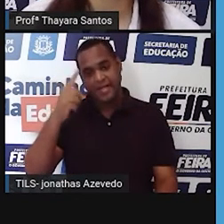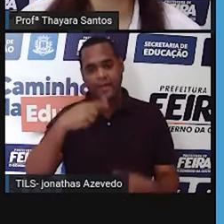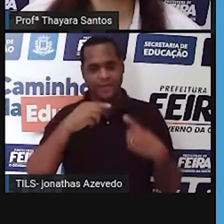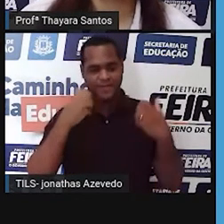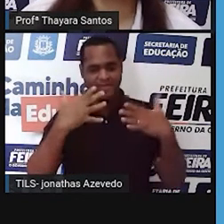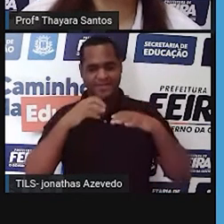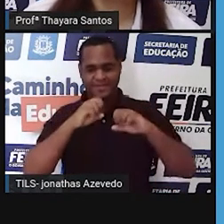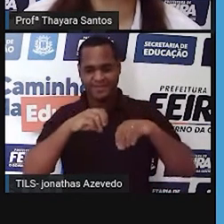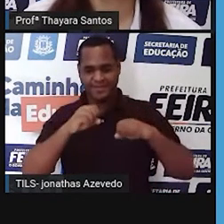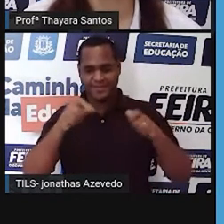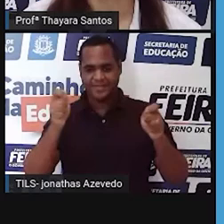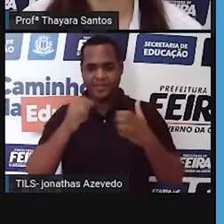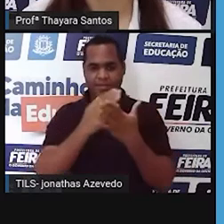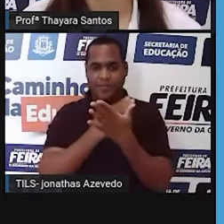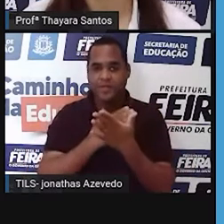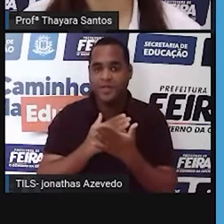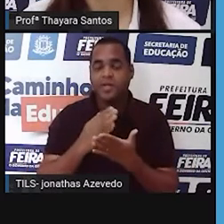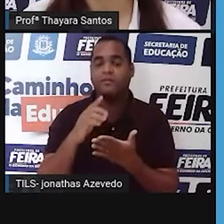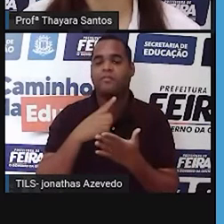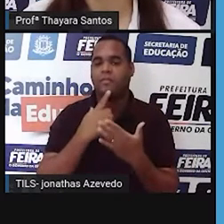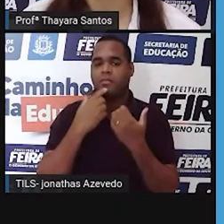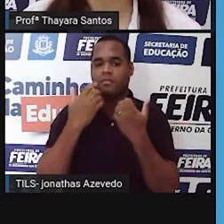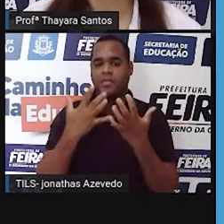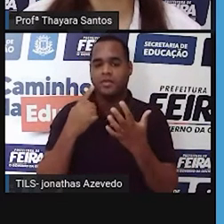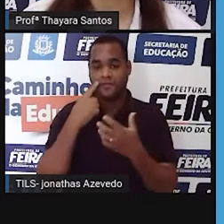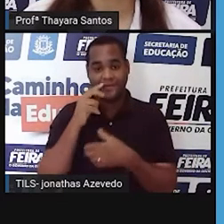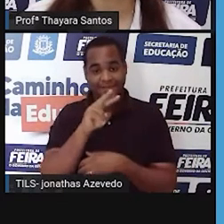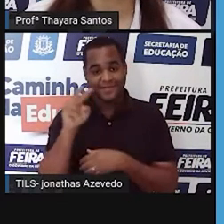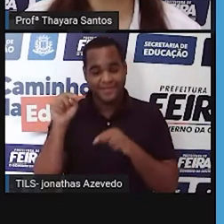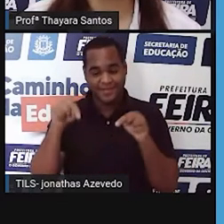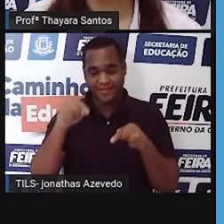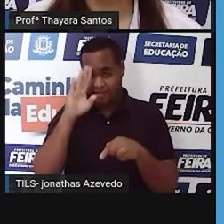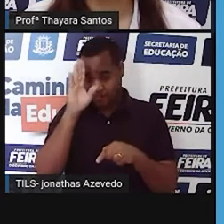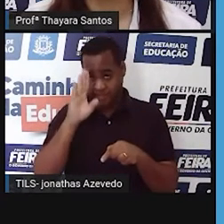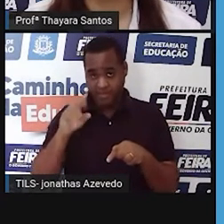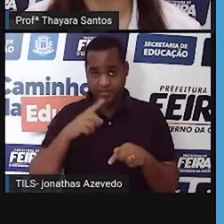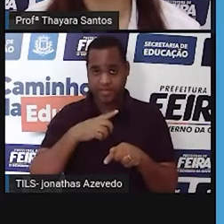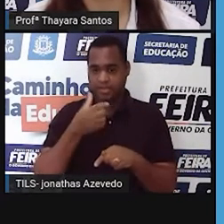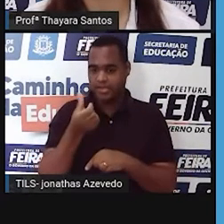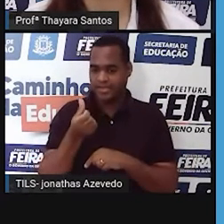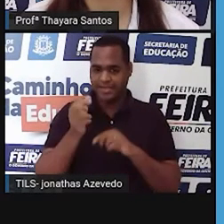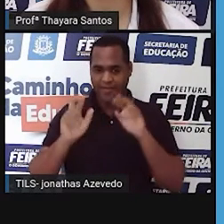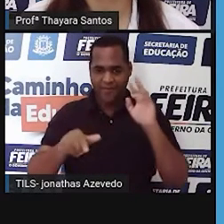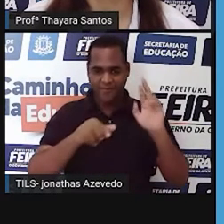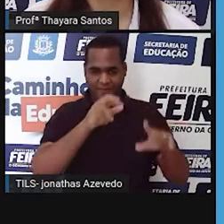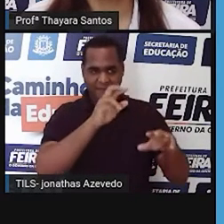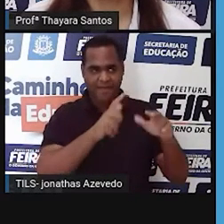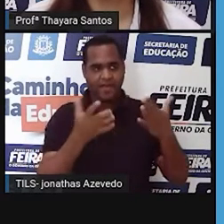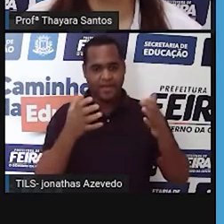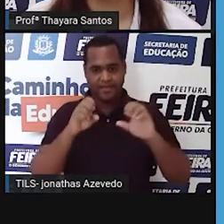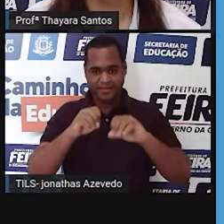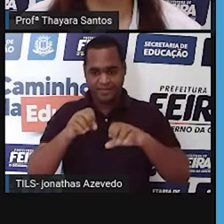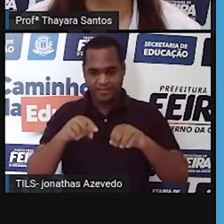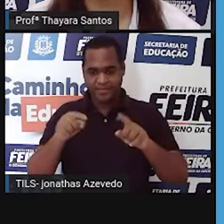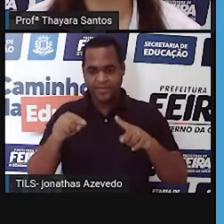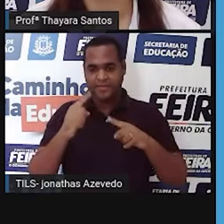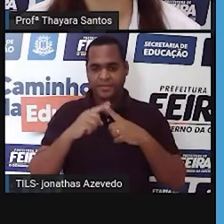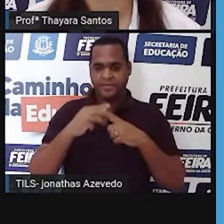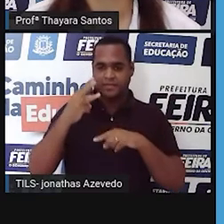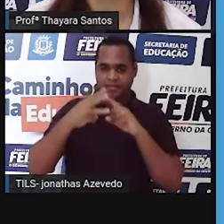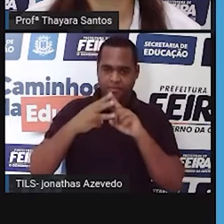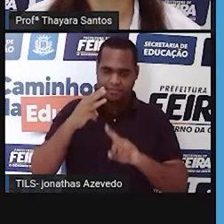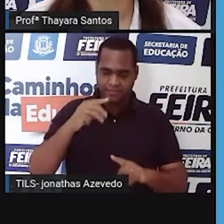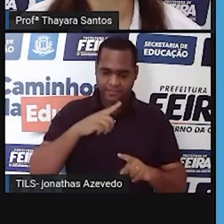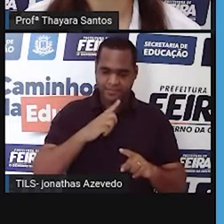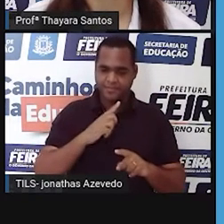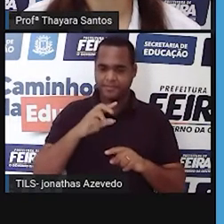gente começou a falar sobre biomas, a gente viu que no Brasil existem seis biomas diferentes. Na aula passada a gente falou sobre três deles, que foi